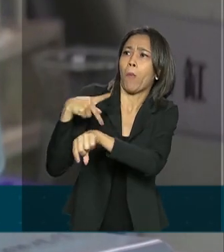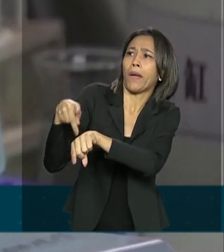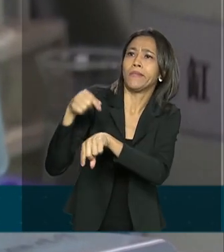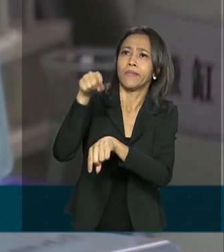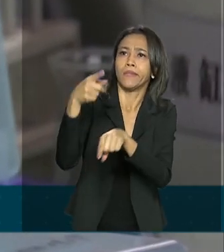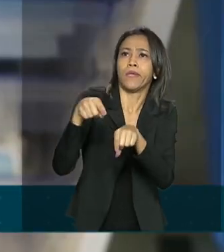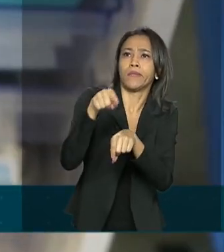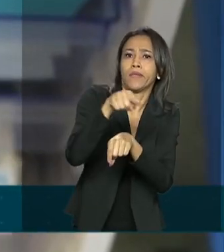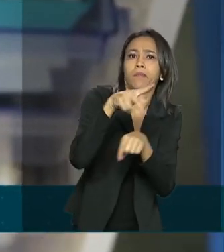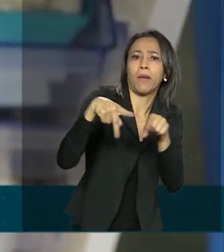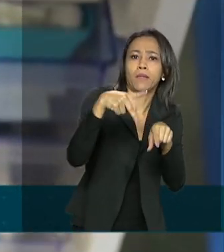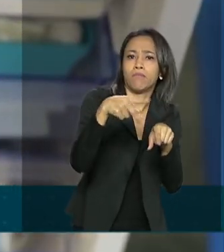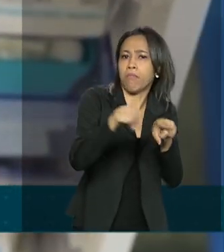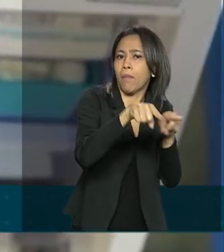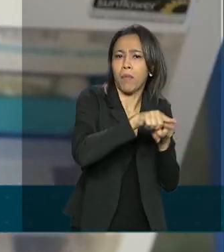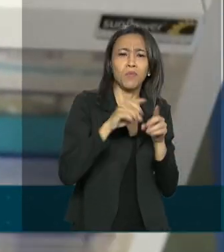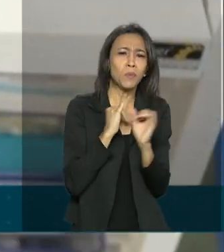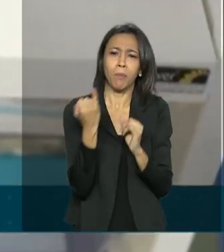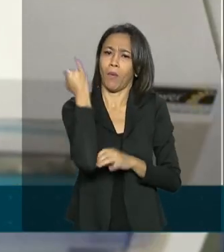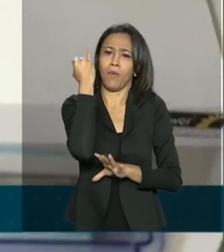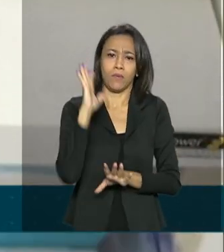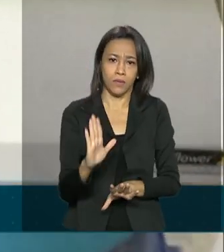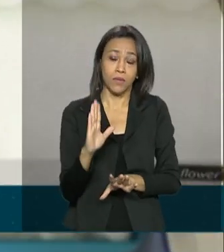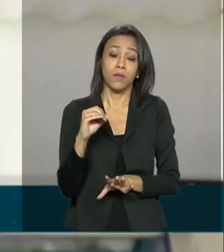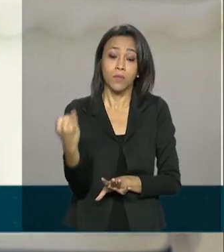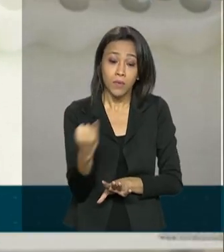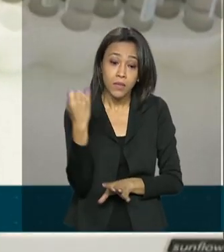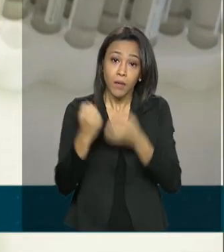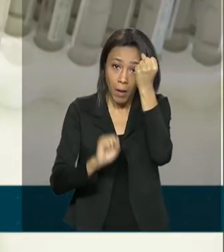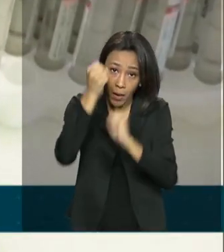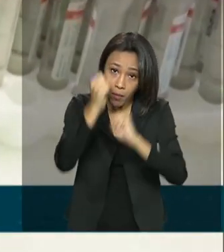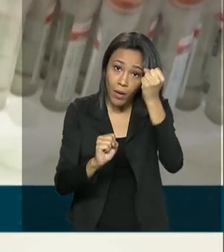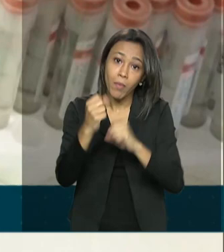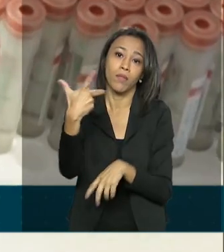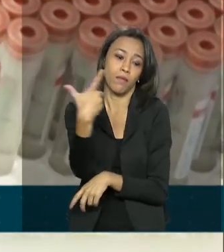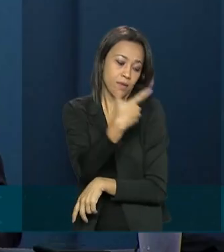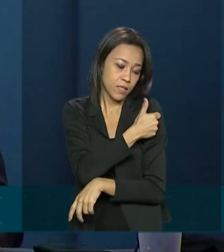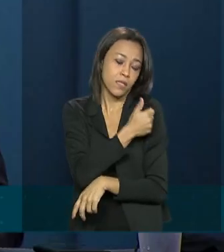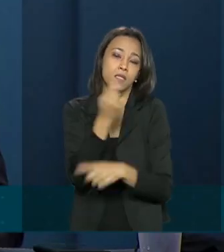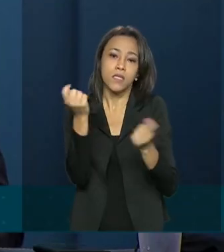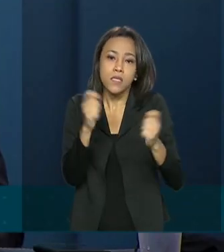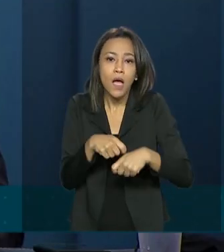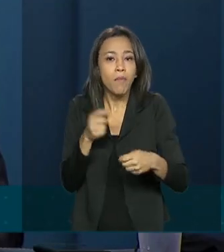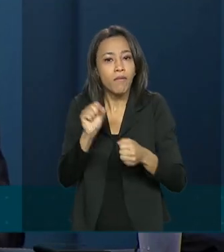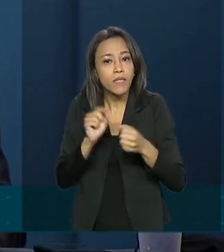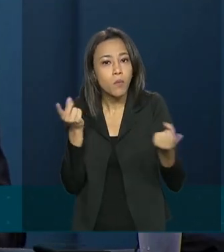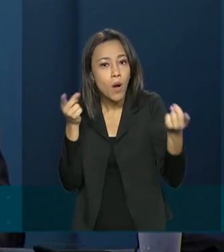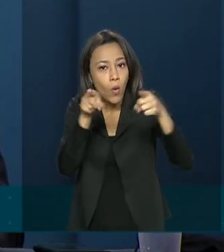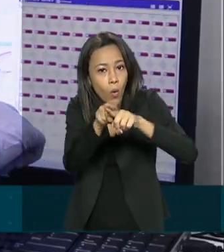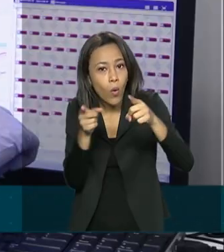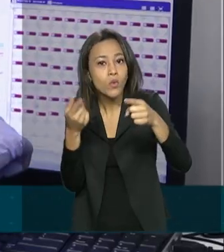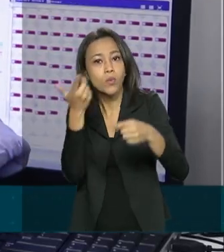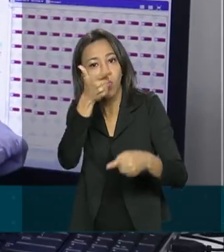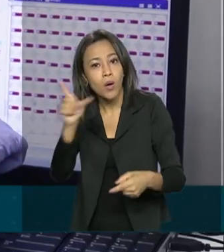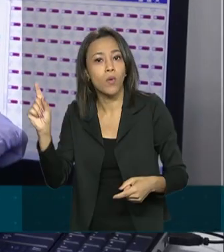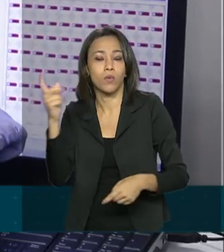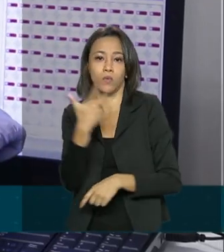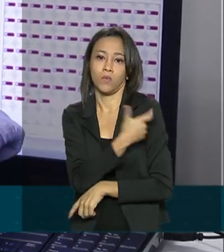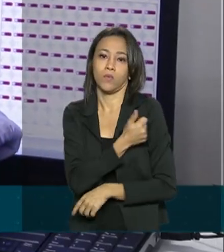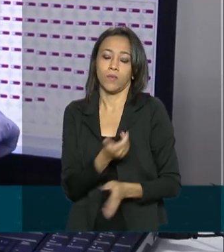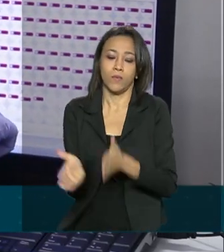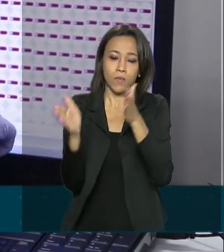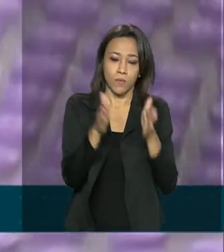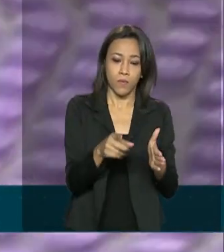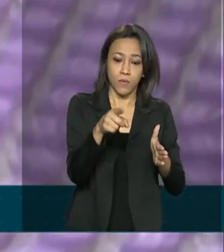impede que uma vez tudo correndo bem com a AstraZeneca, em paralelo, possa ser feito um acordo com uma outra vacina. O Ministério